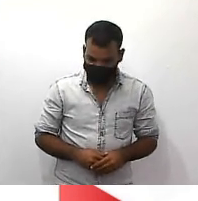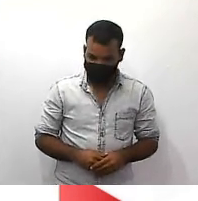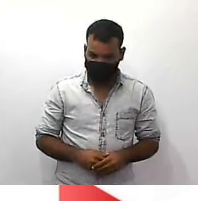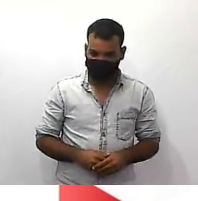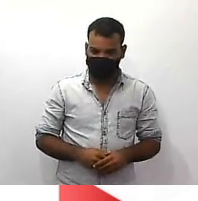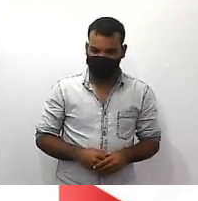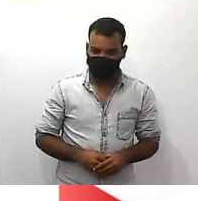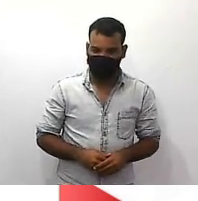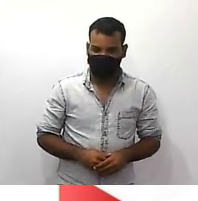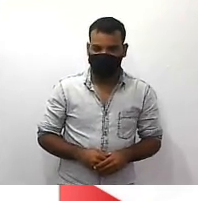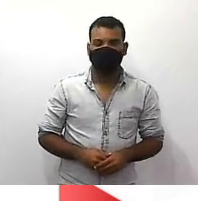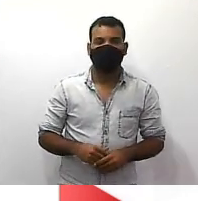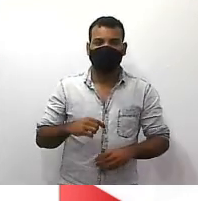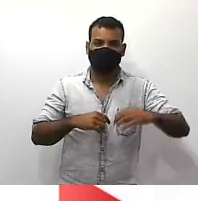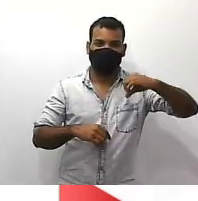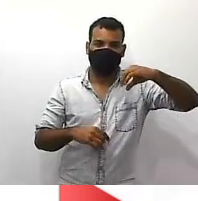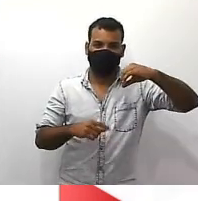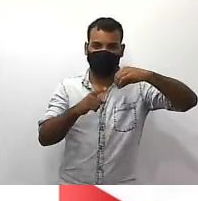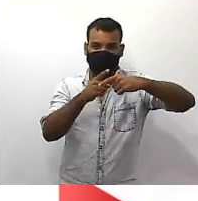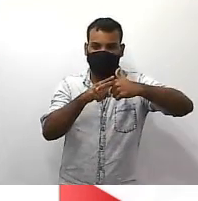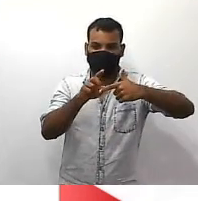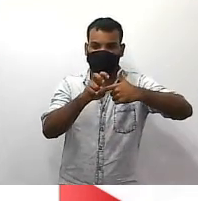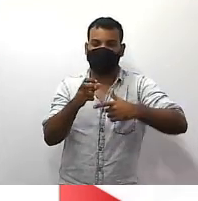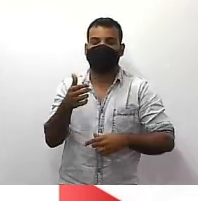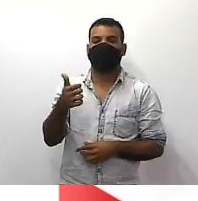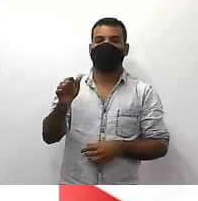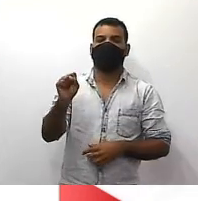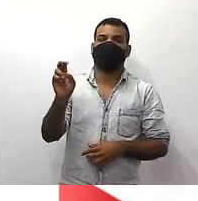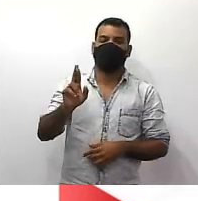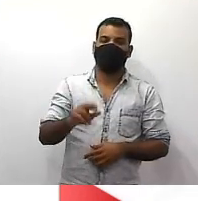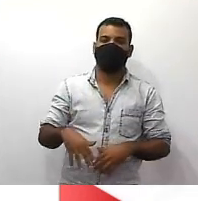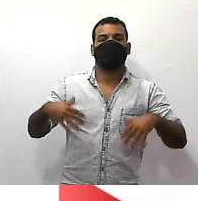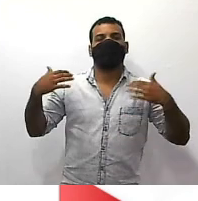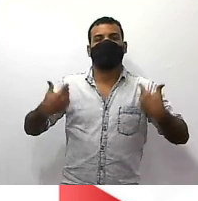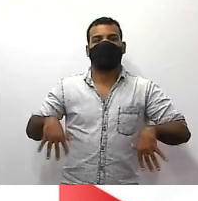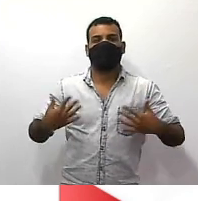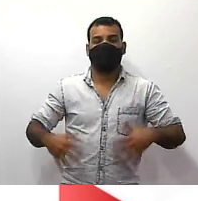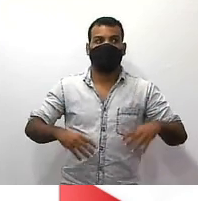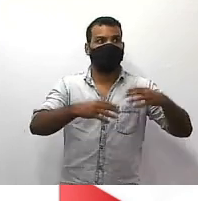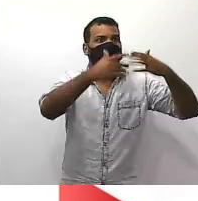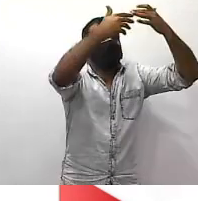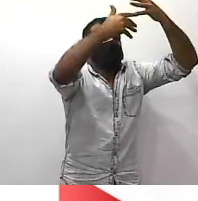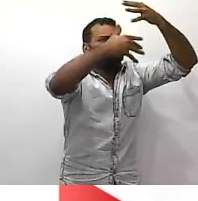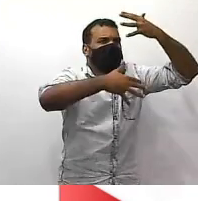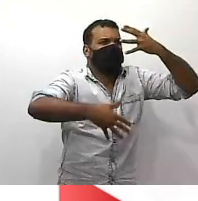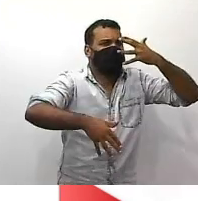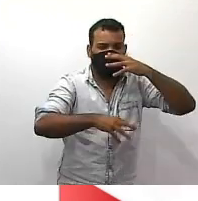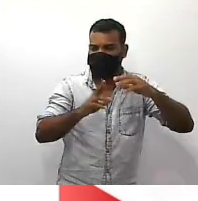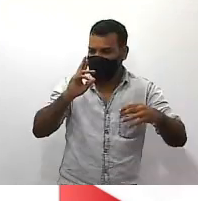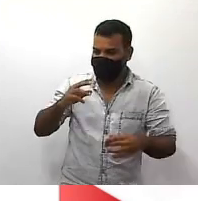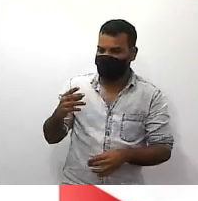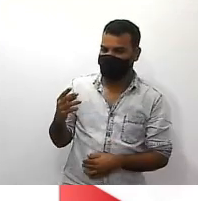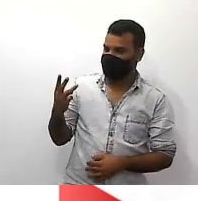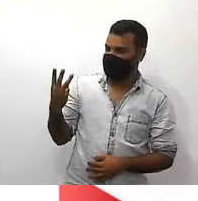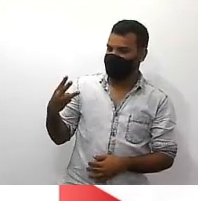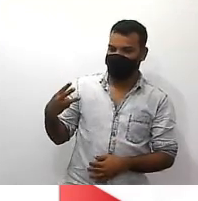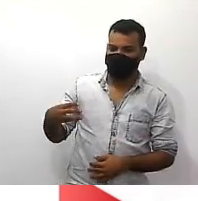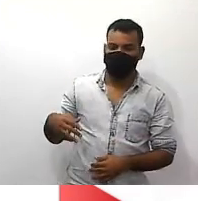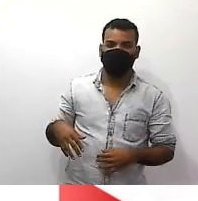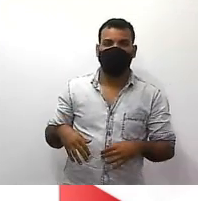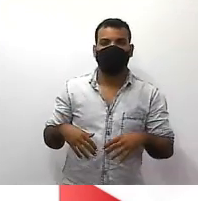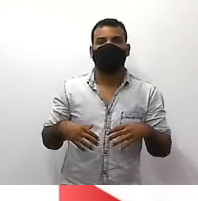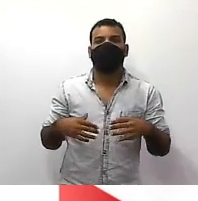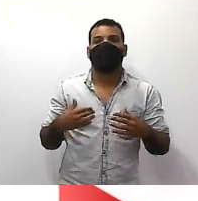5 que vai dar quanto? 18 reais caramba essa conta todinha pra descobrir que ele gastou 3 reais exatamente